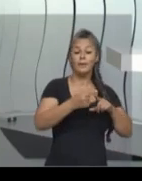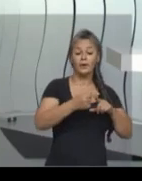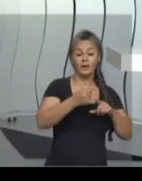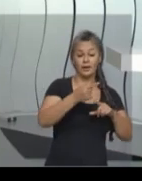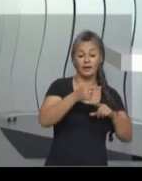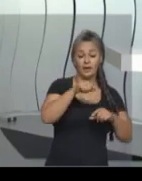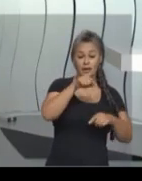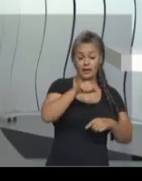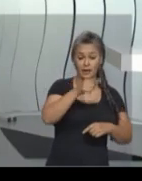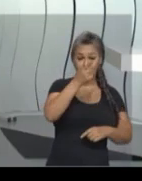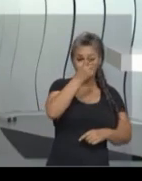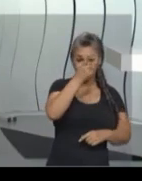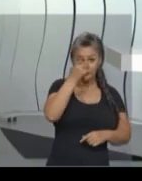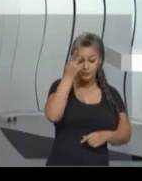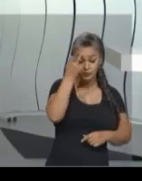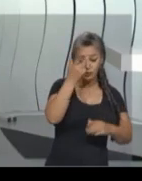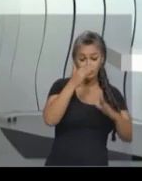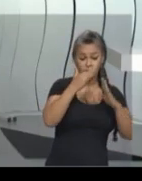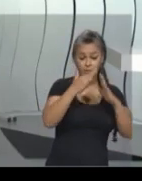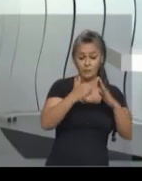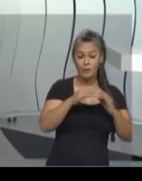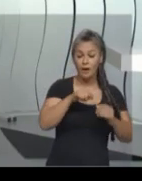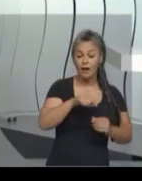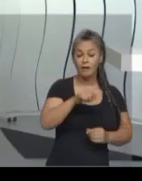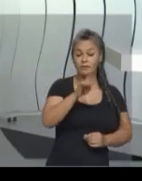colônia.